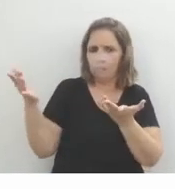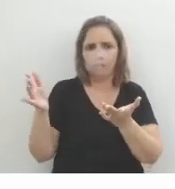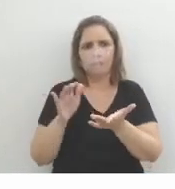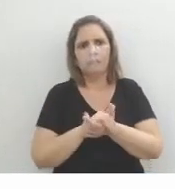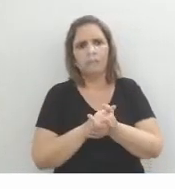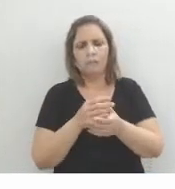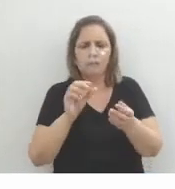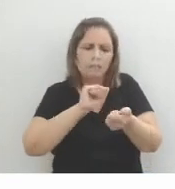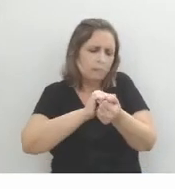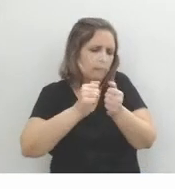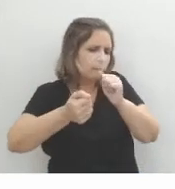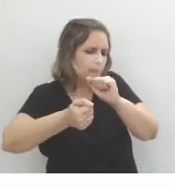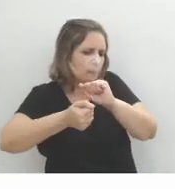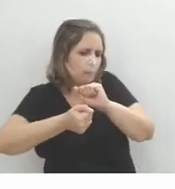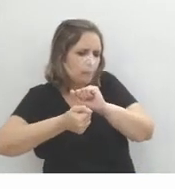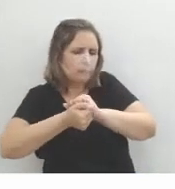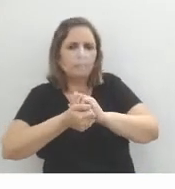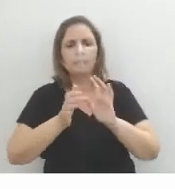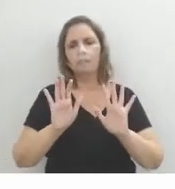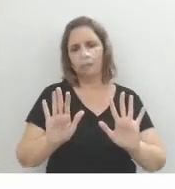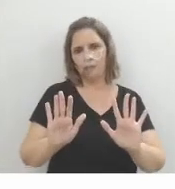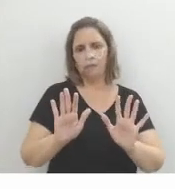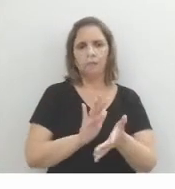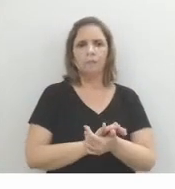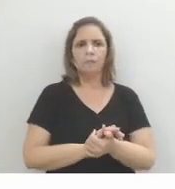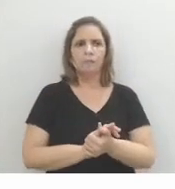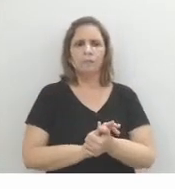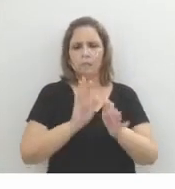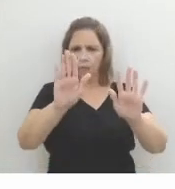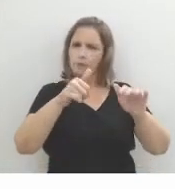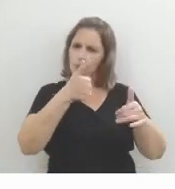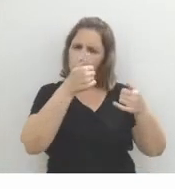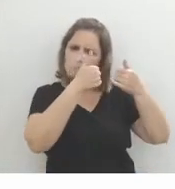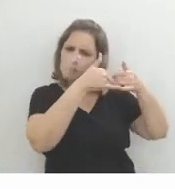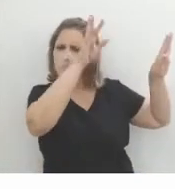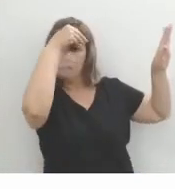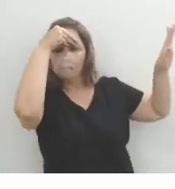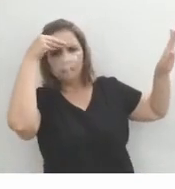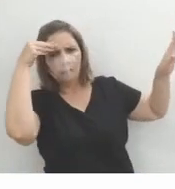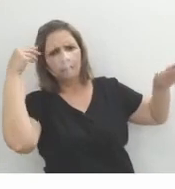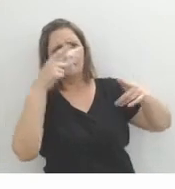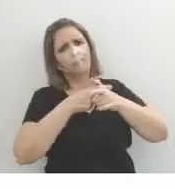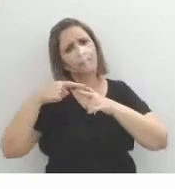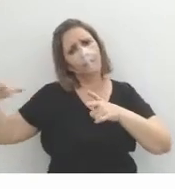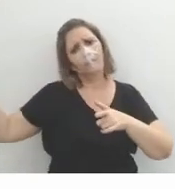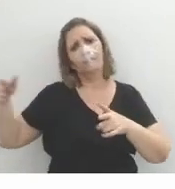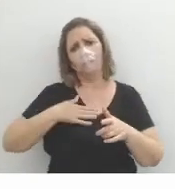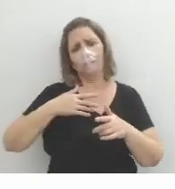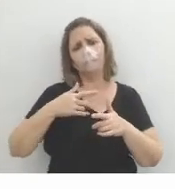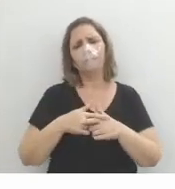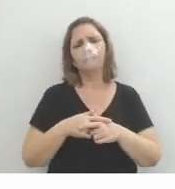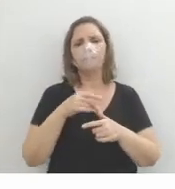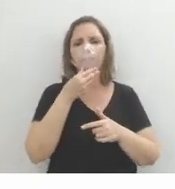se adaptando, né? A ideia da... não, deixa isso quieto, né? Eu tô devendo, né? O marido ainda